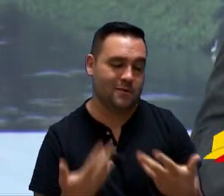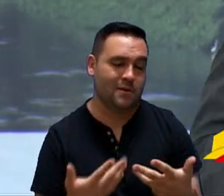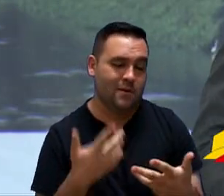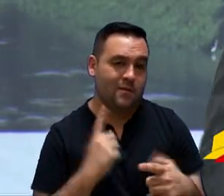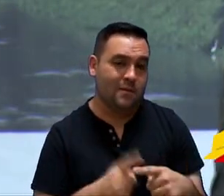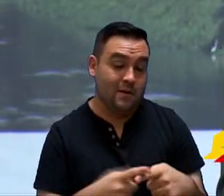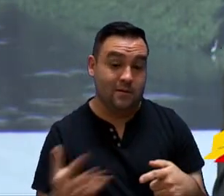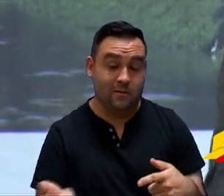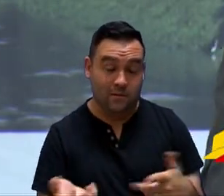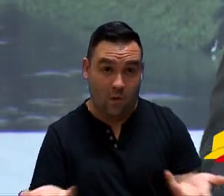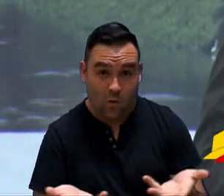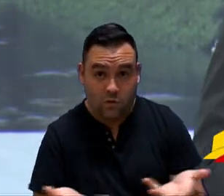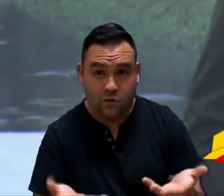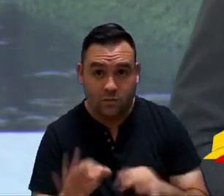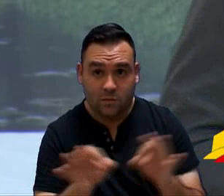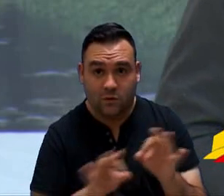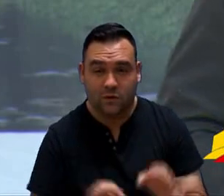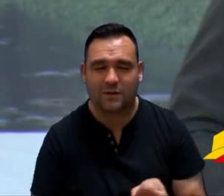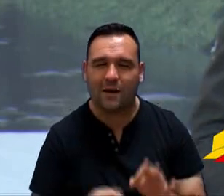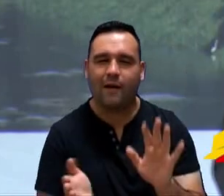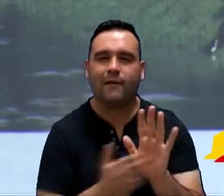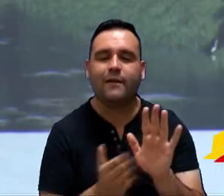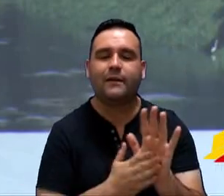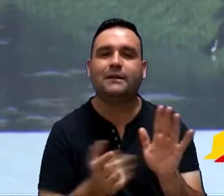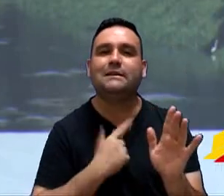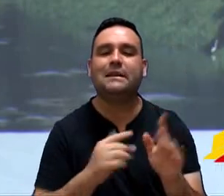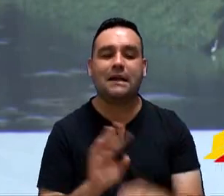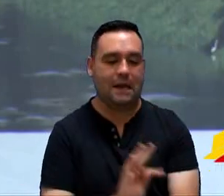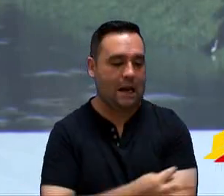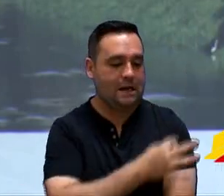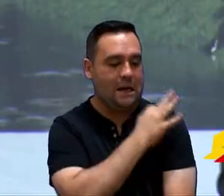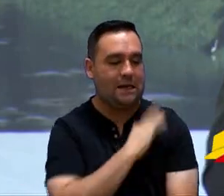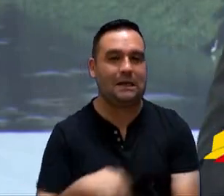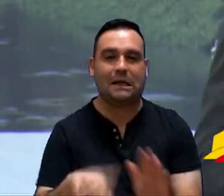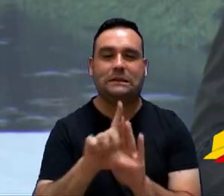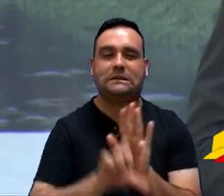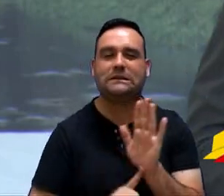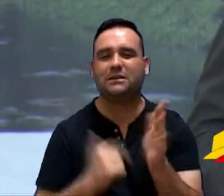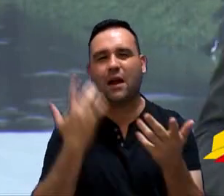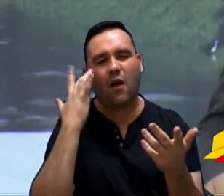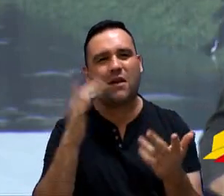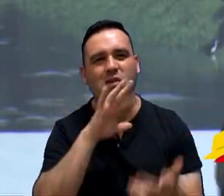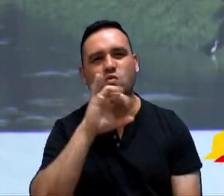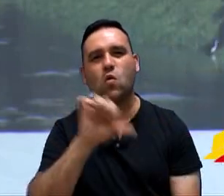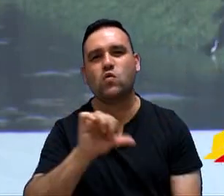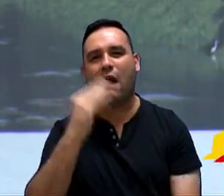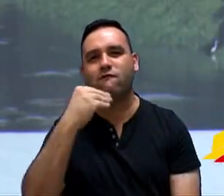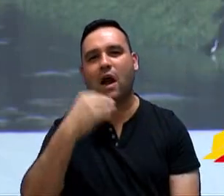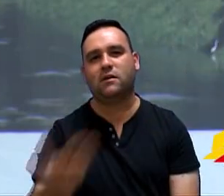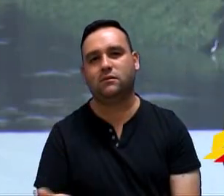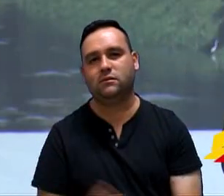O atual projeto de lei tem uma técnica legística, eu diria que ruim.